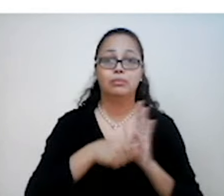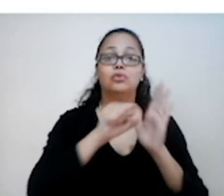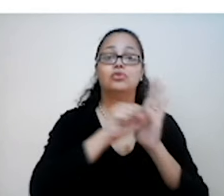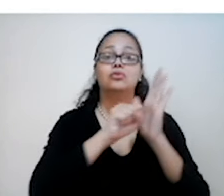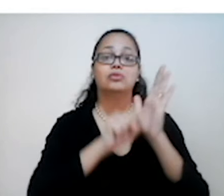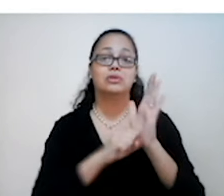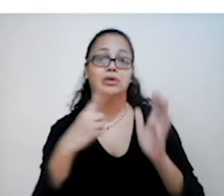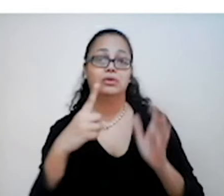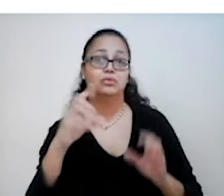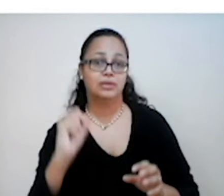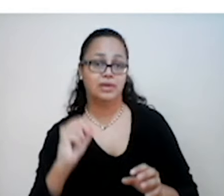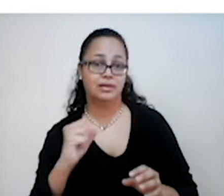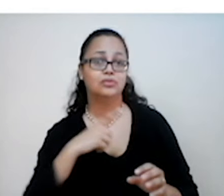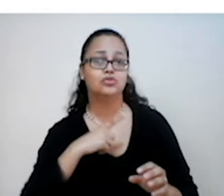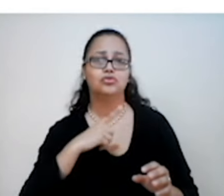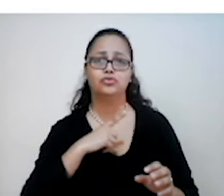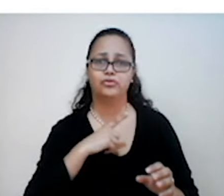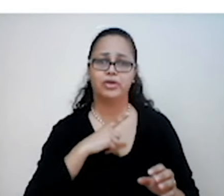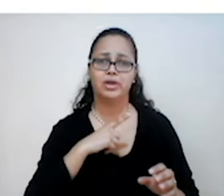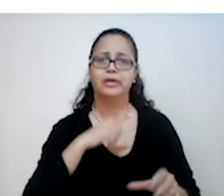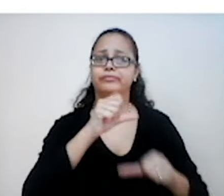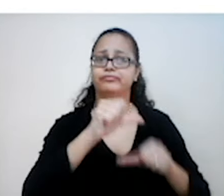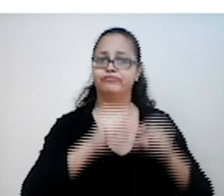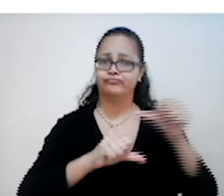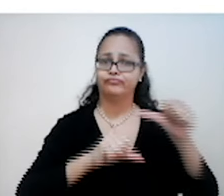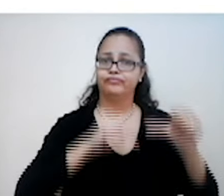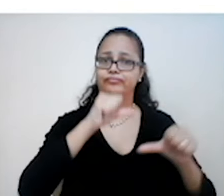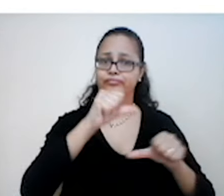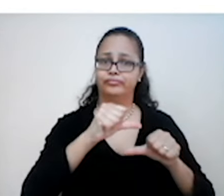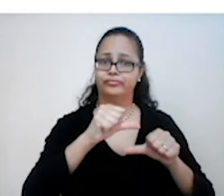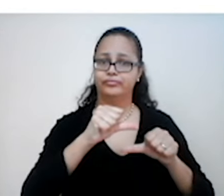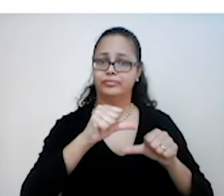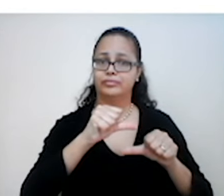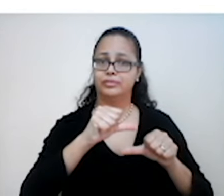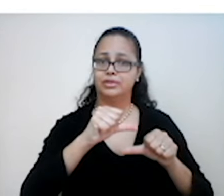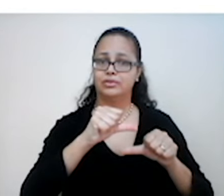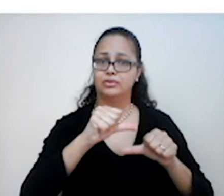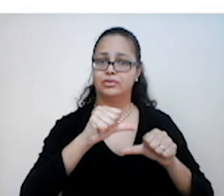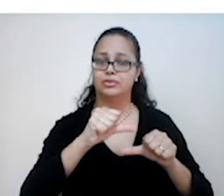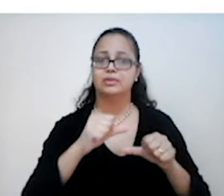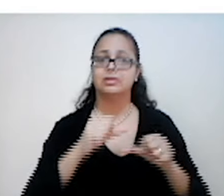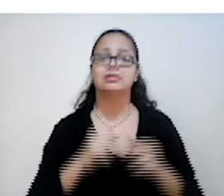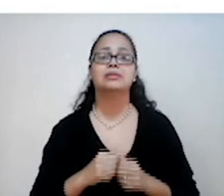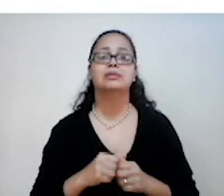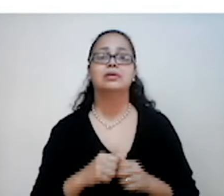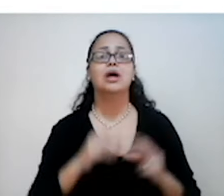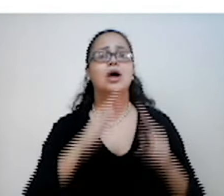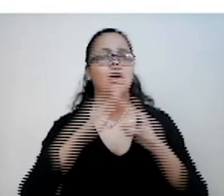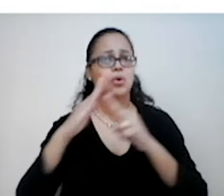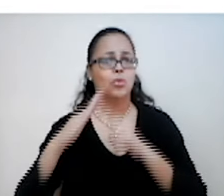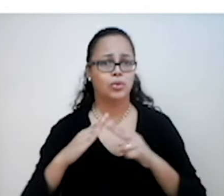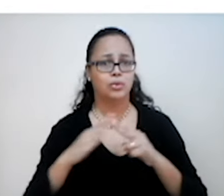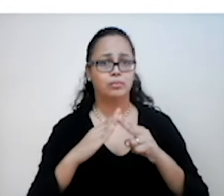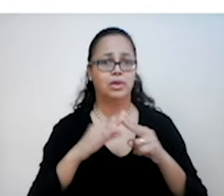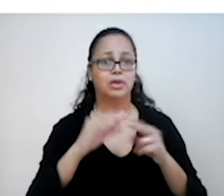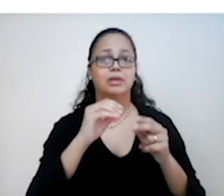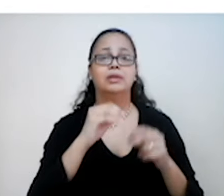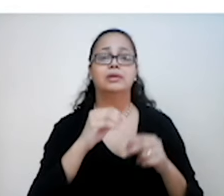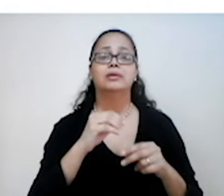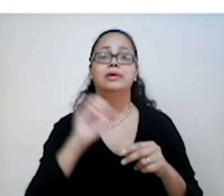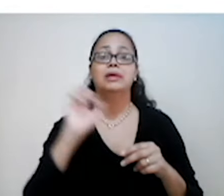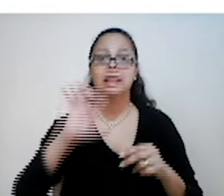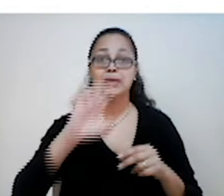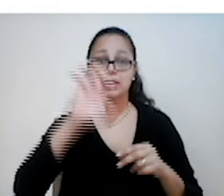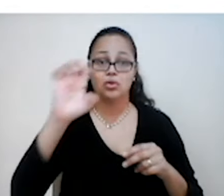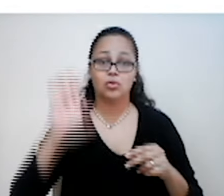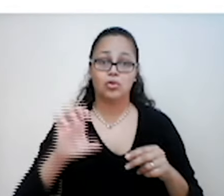aconteceram várias transformações comerciais e urbanas que deixaram a Europa com atividades